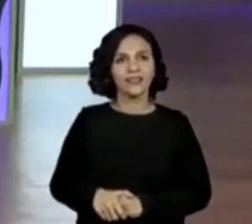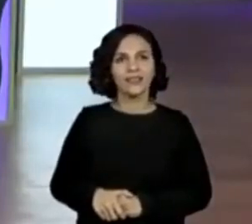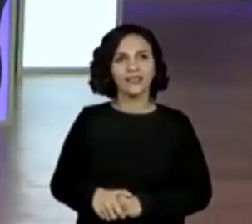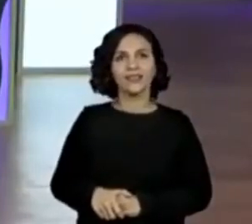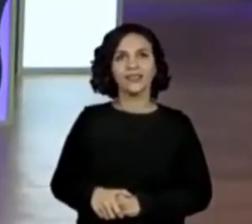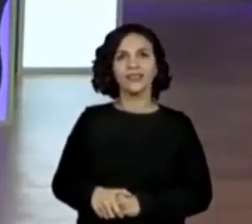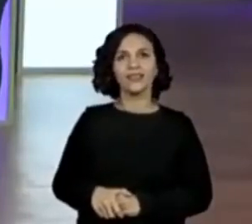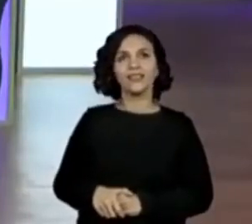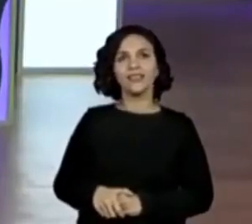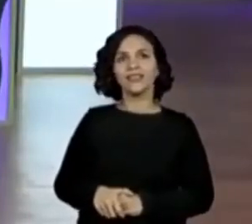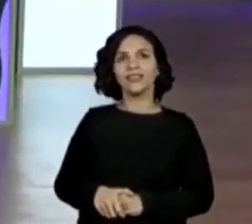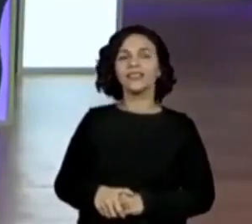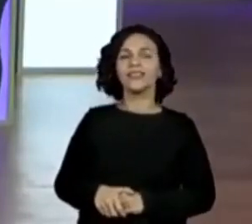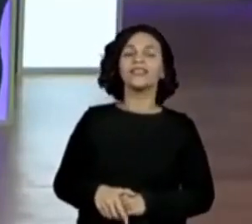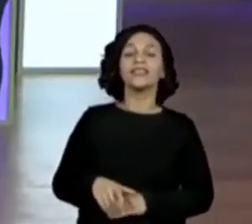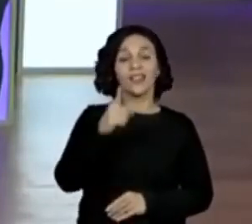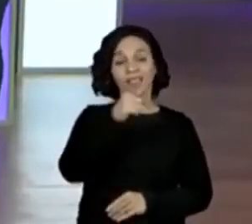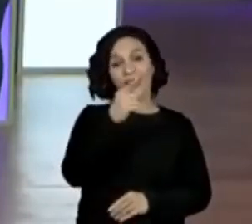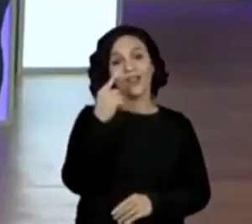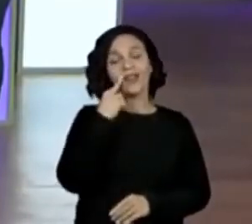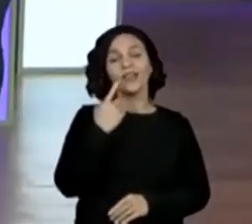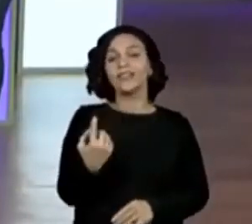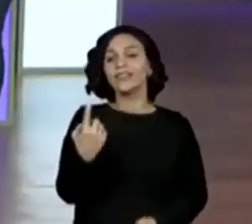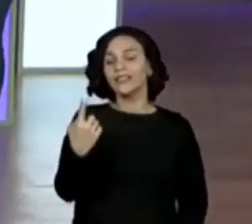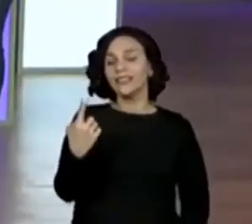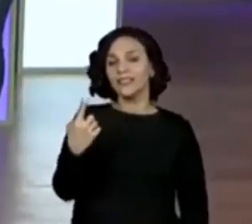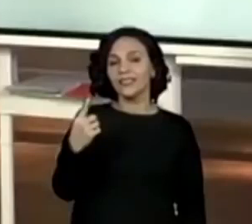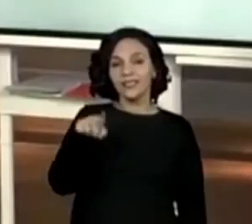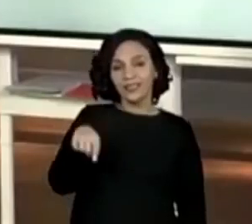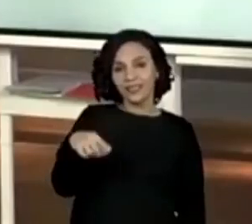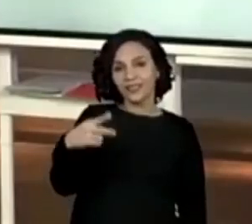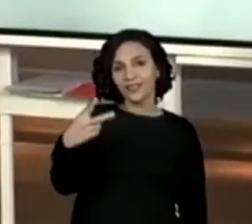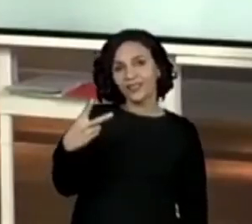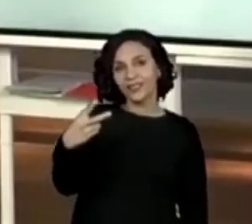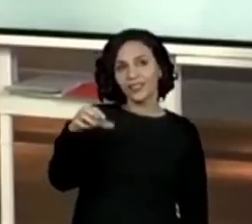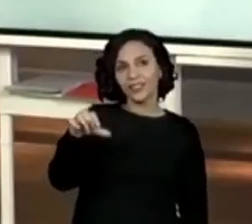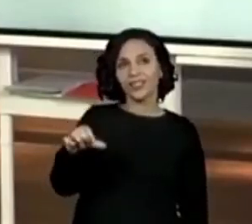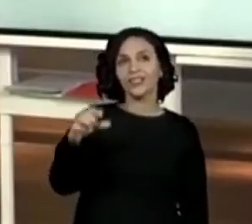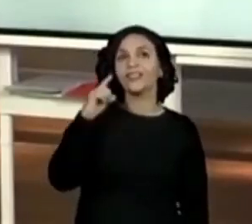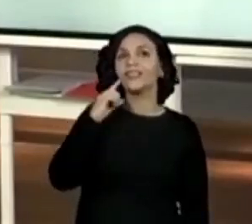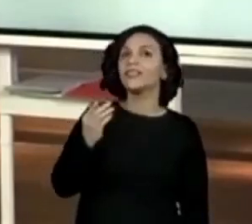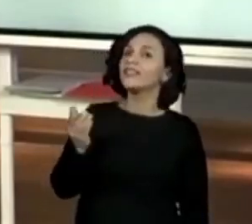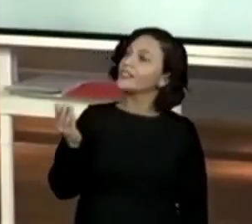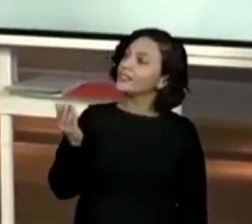ó. Um metro e vinte e nove.